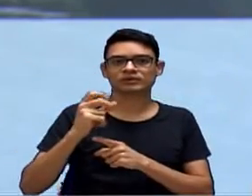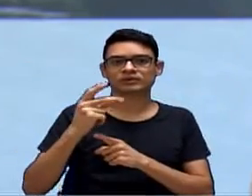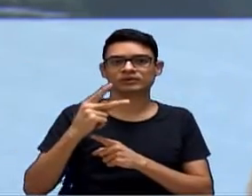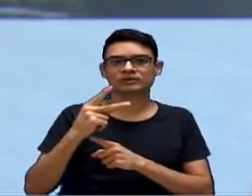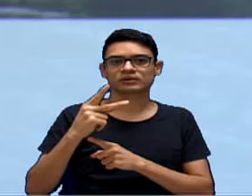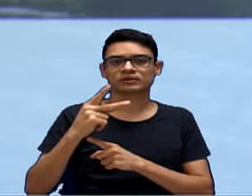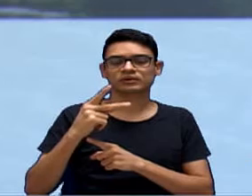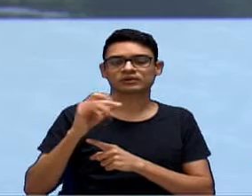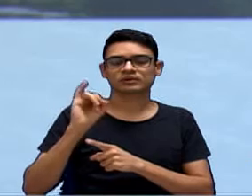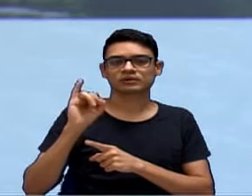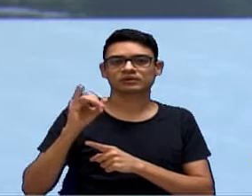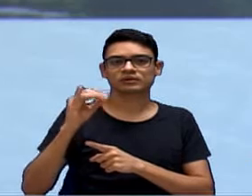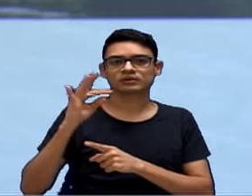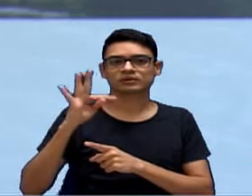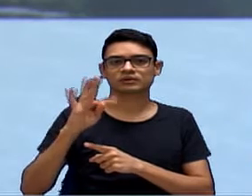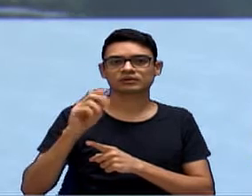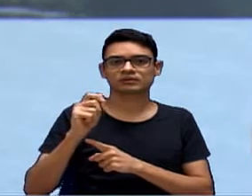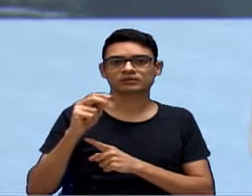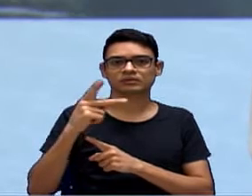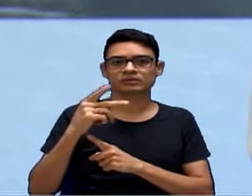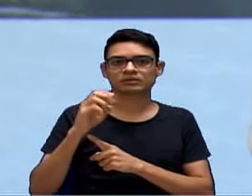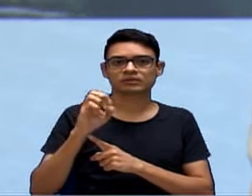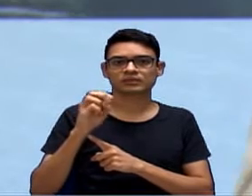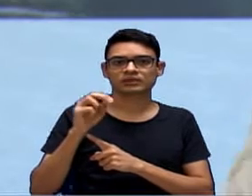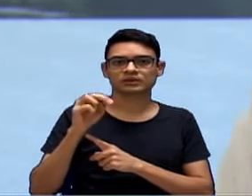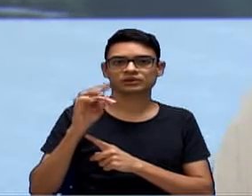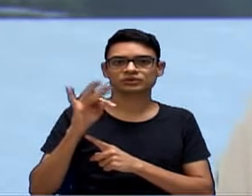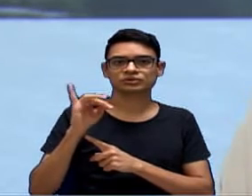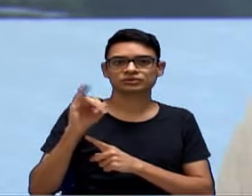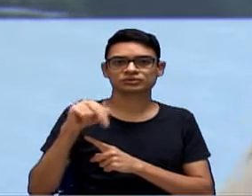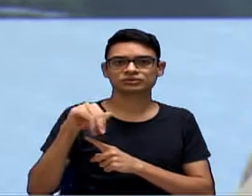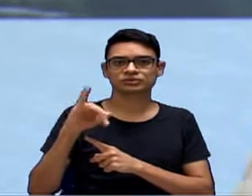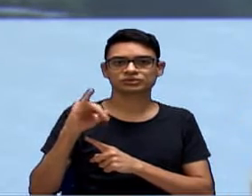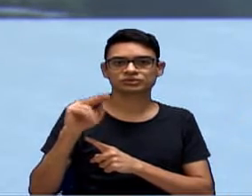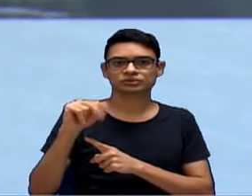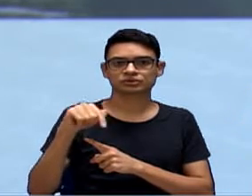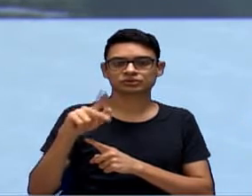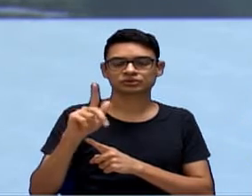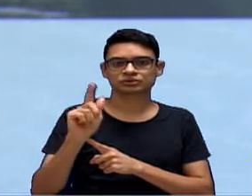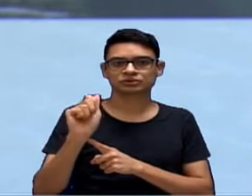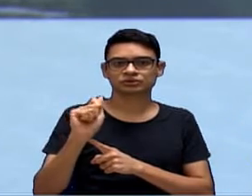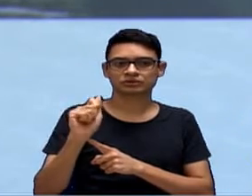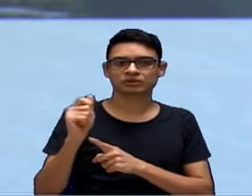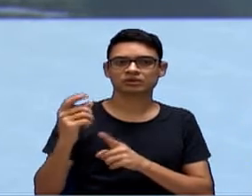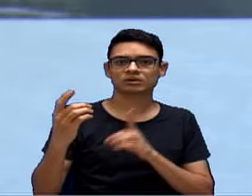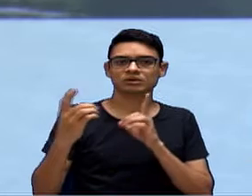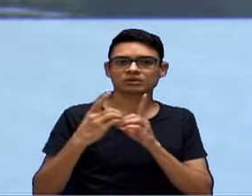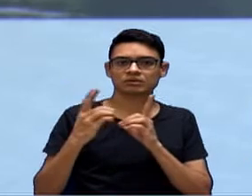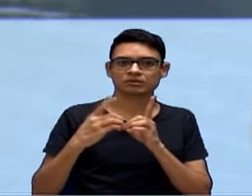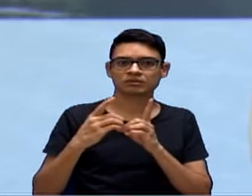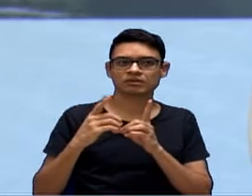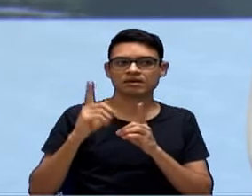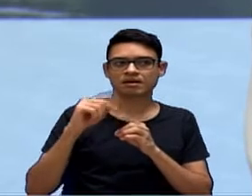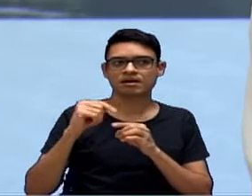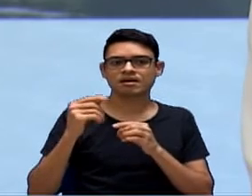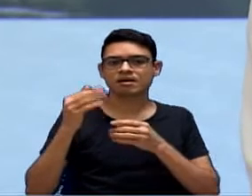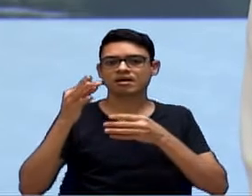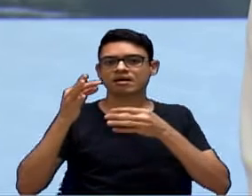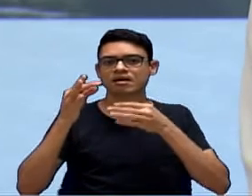prefeitos que houve com governadores, secretários em São Paulo, que os pacientes de câncer serão tratados em Itu.